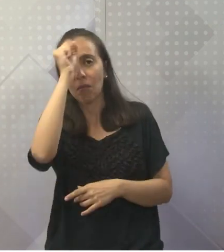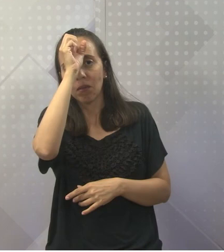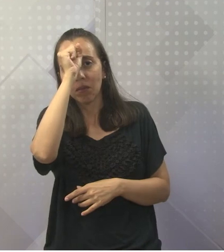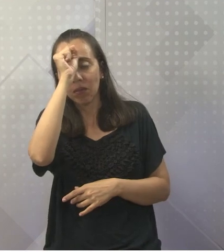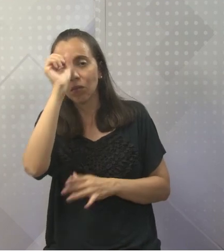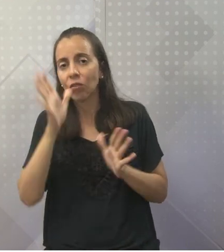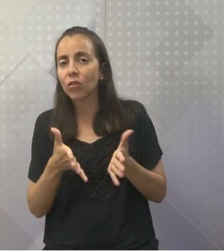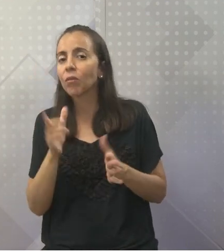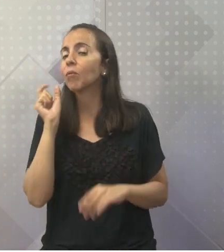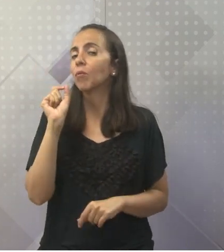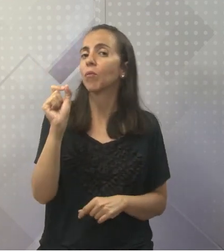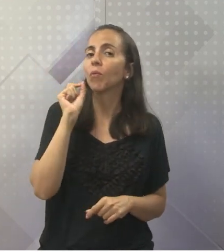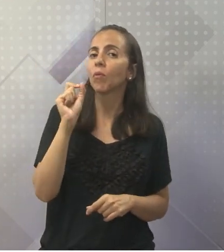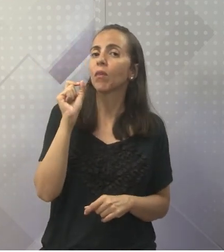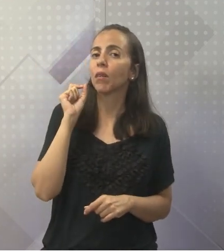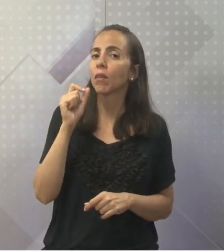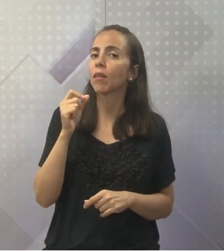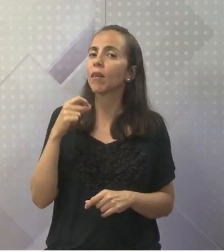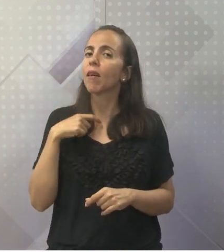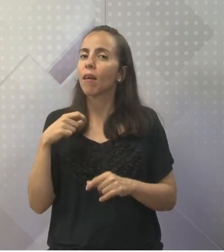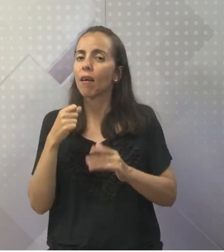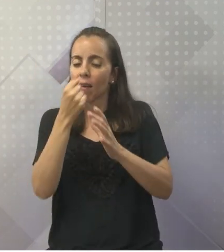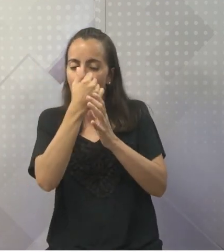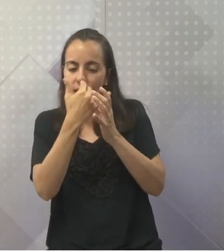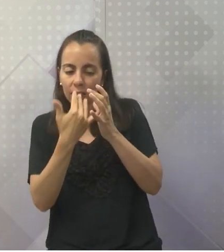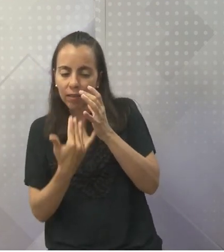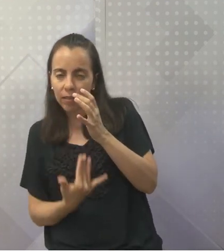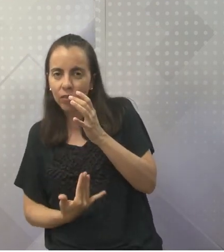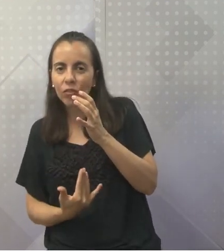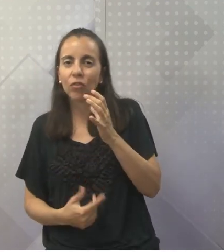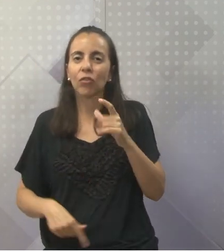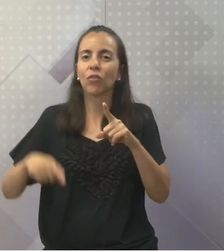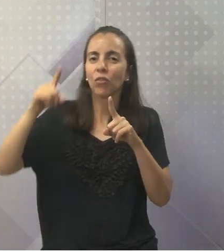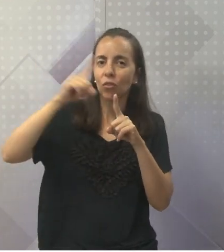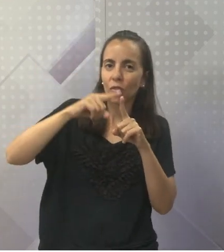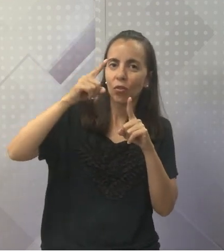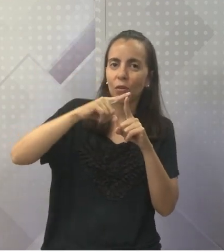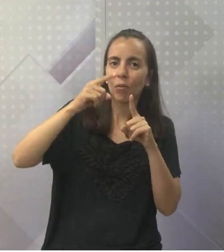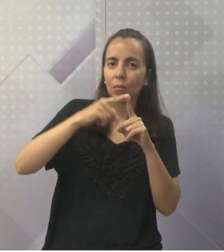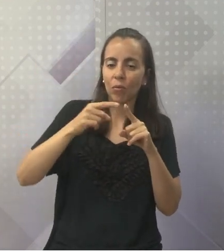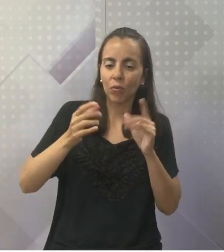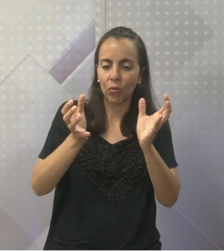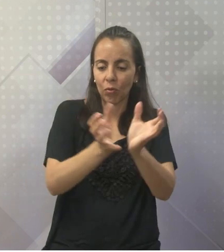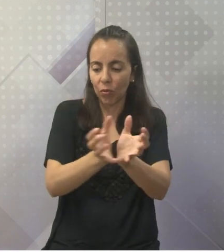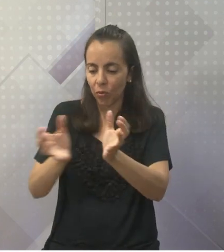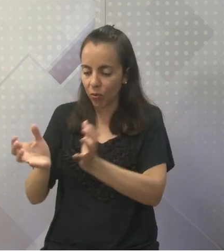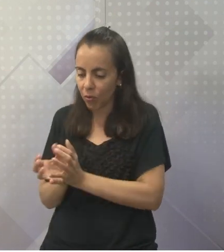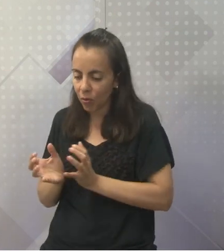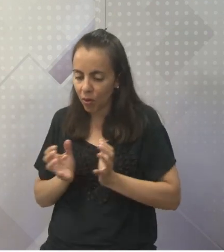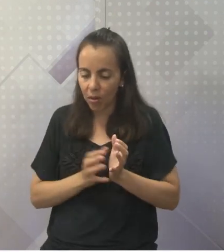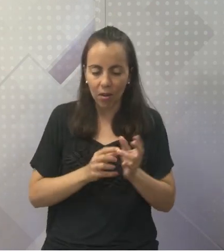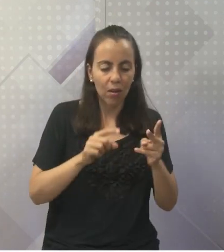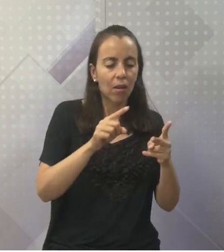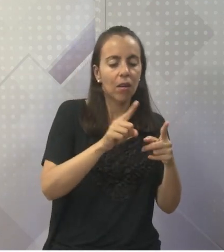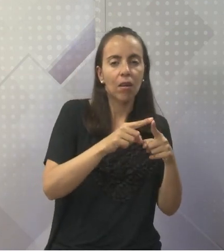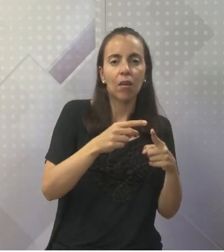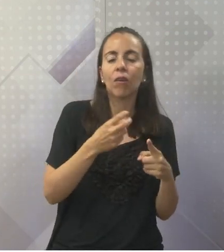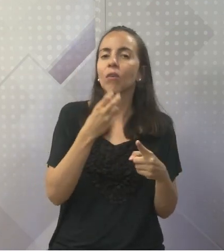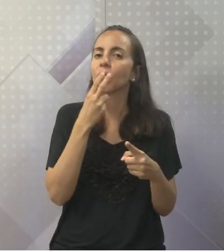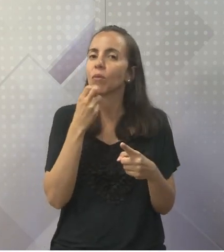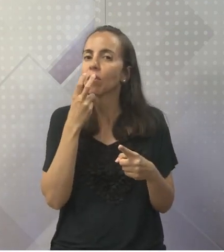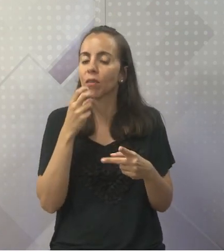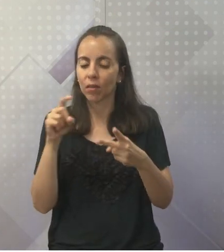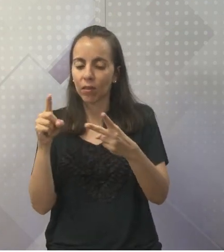noções de classificação baseadas na nutrição, na organização